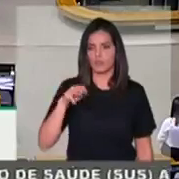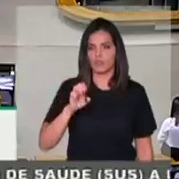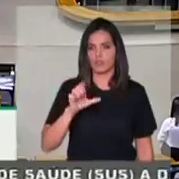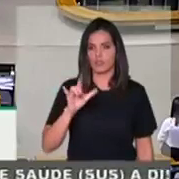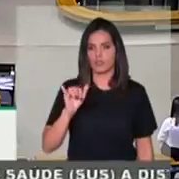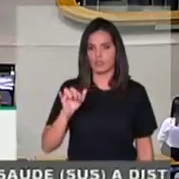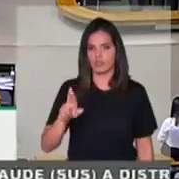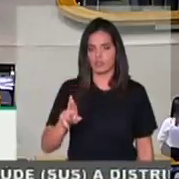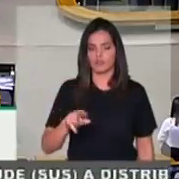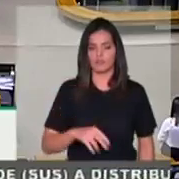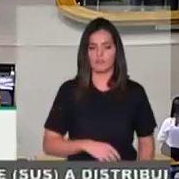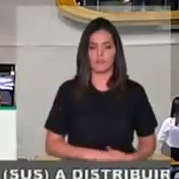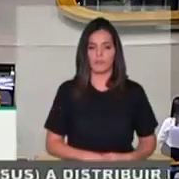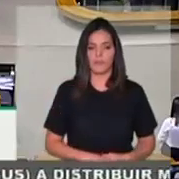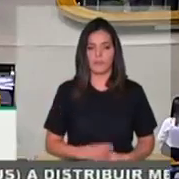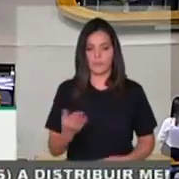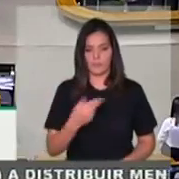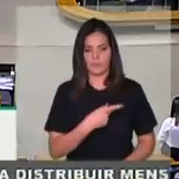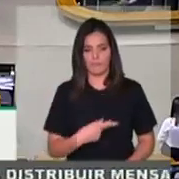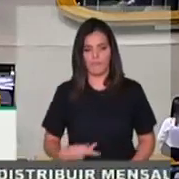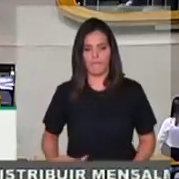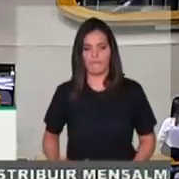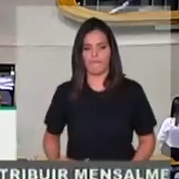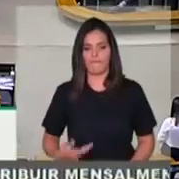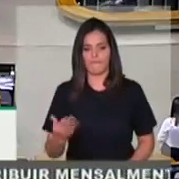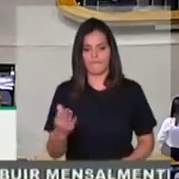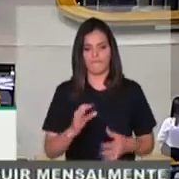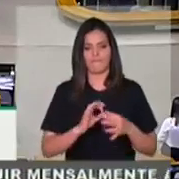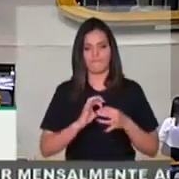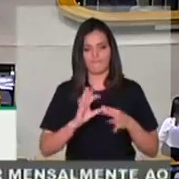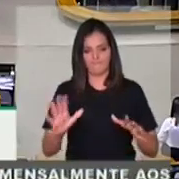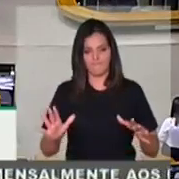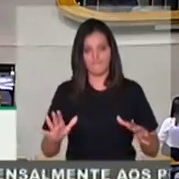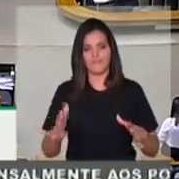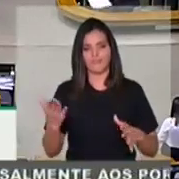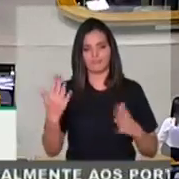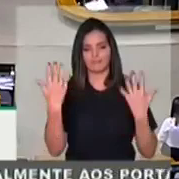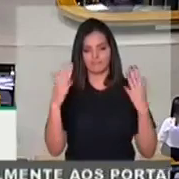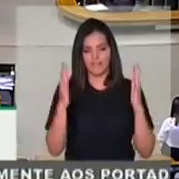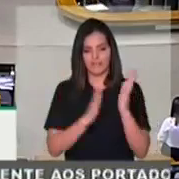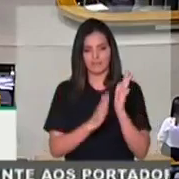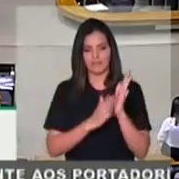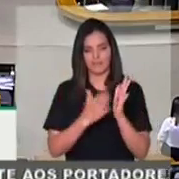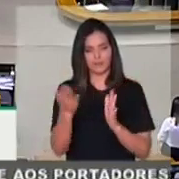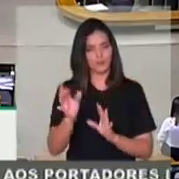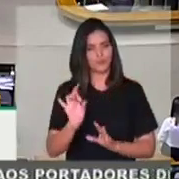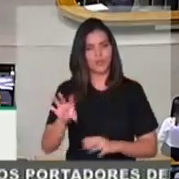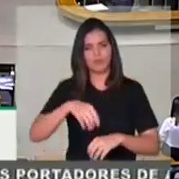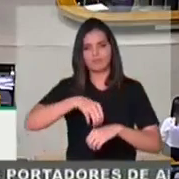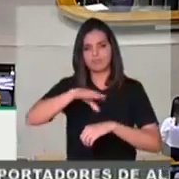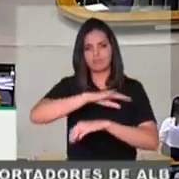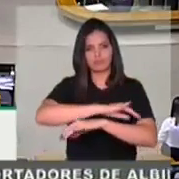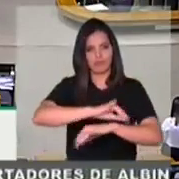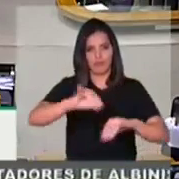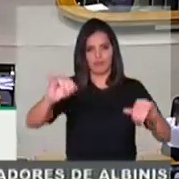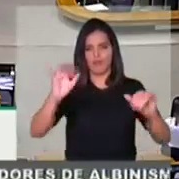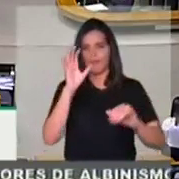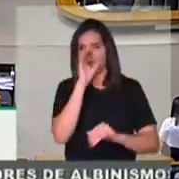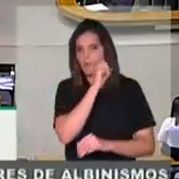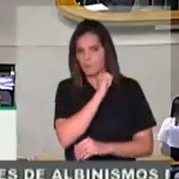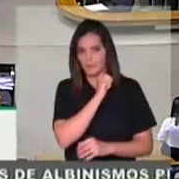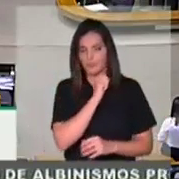E Borges. Presidente, sempre democrática e solista, lhe parabenizo por isso. Apenas para registrar